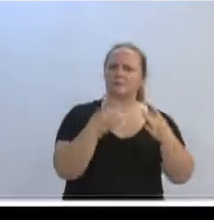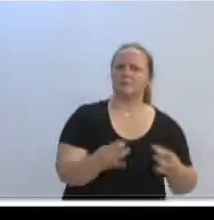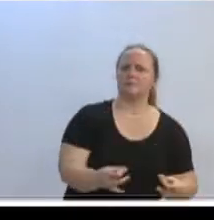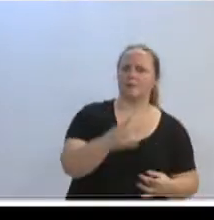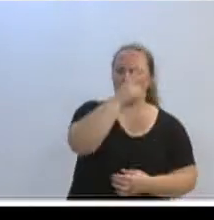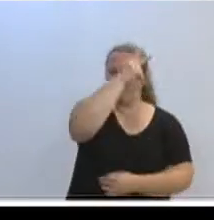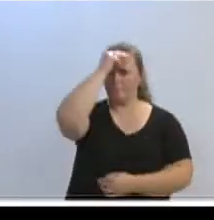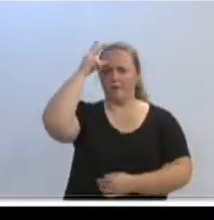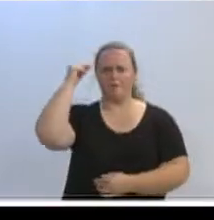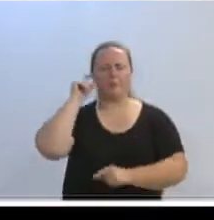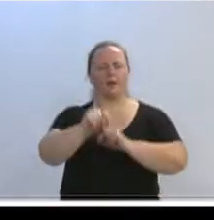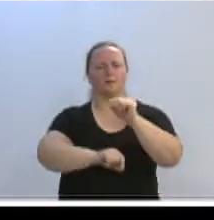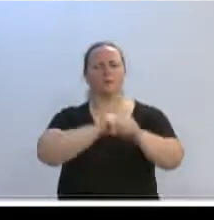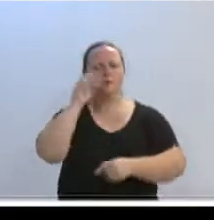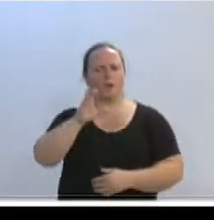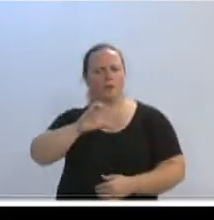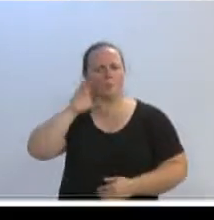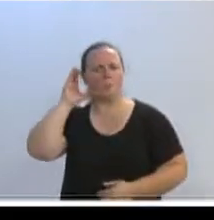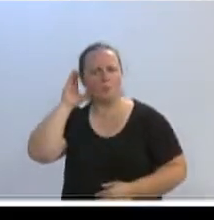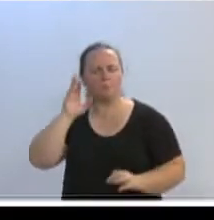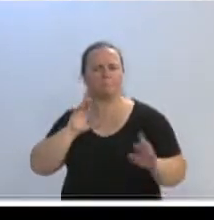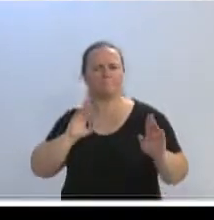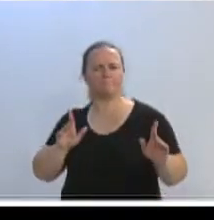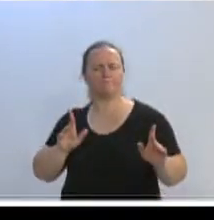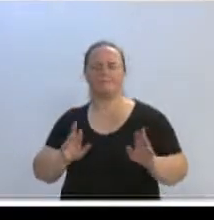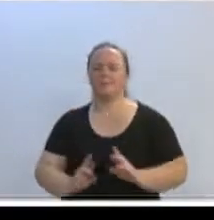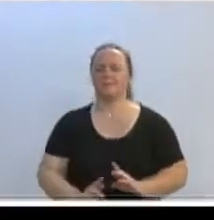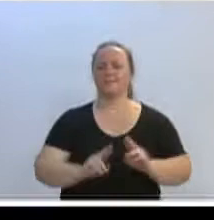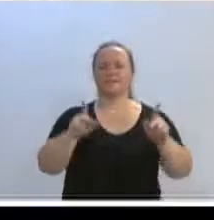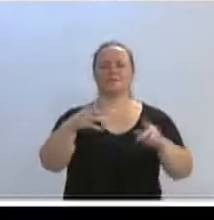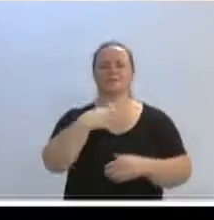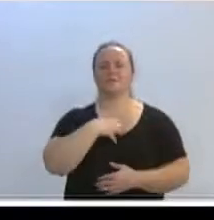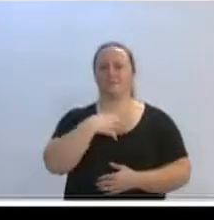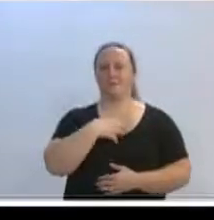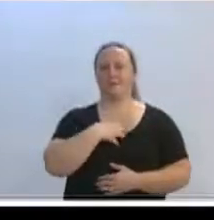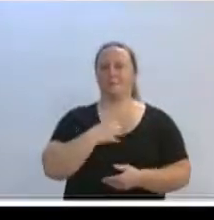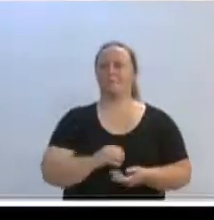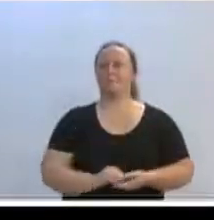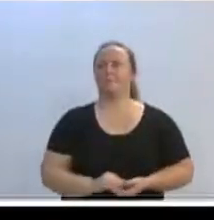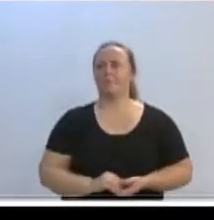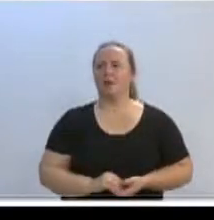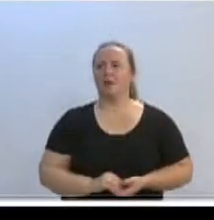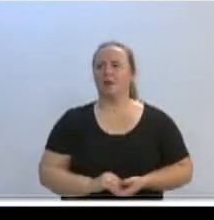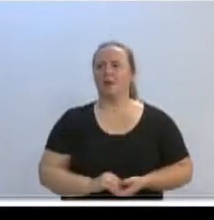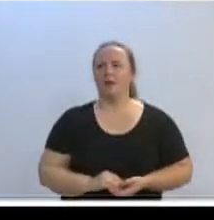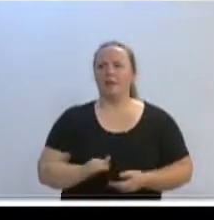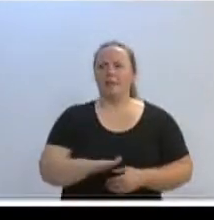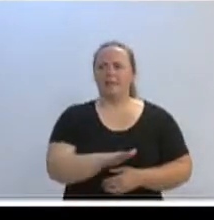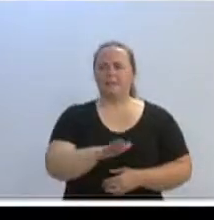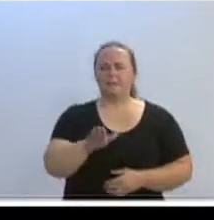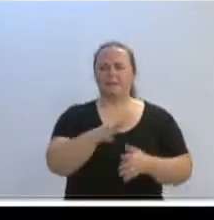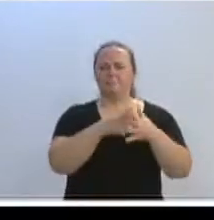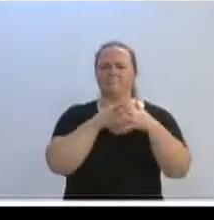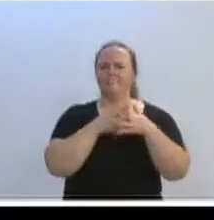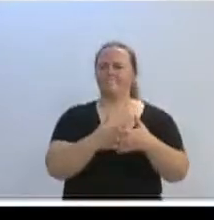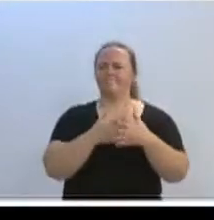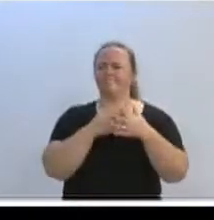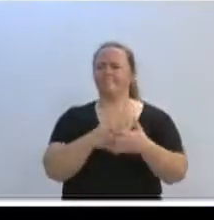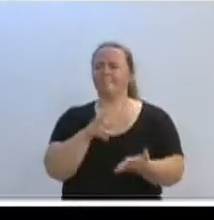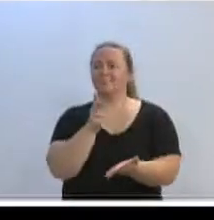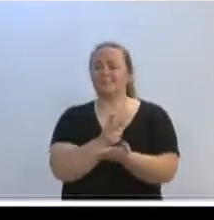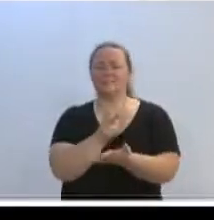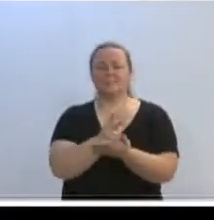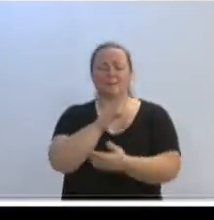não se omita, que queira fazer diferente de todos os outros. Os acessos aqui para subir é muito complicado, sempre aumenta o dia de